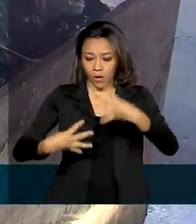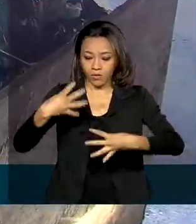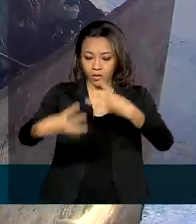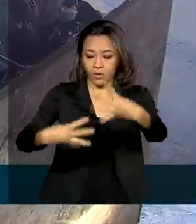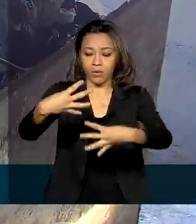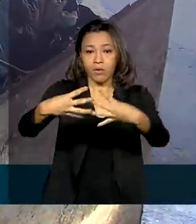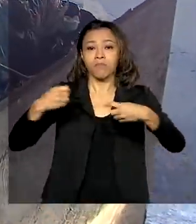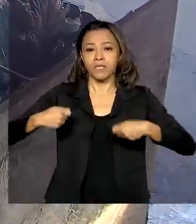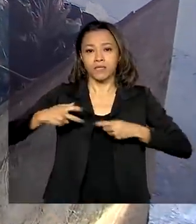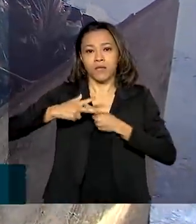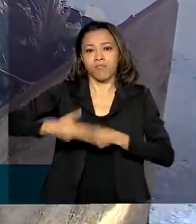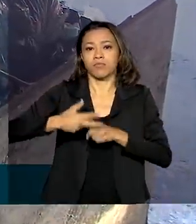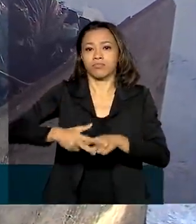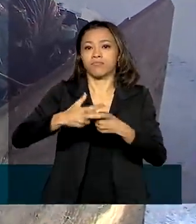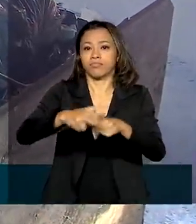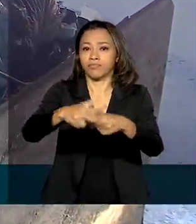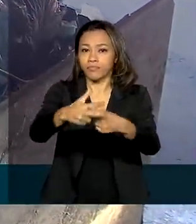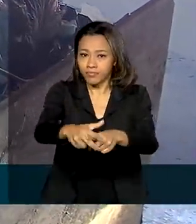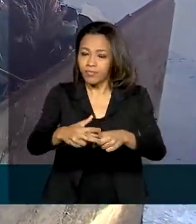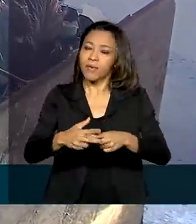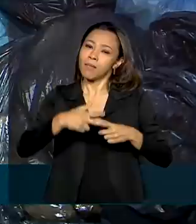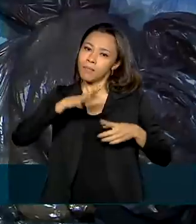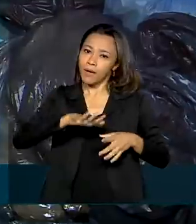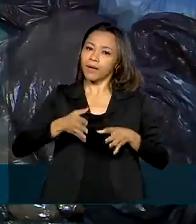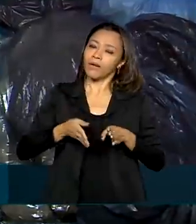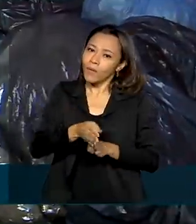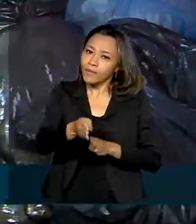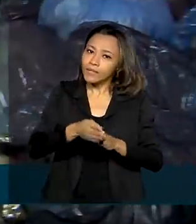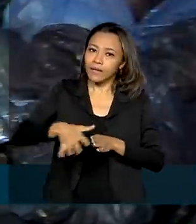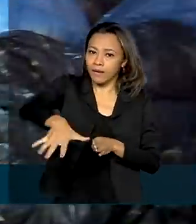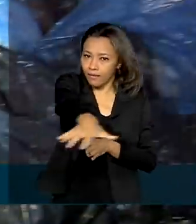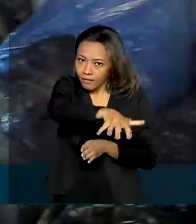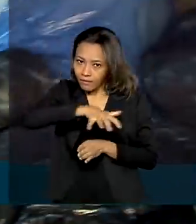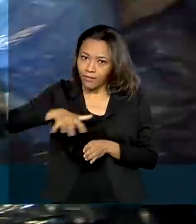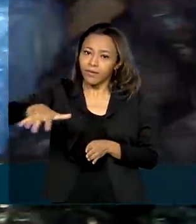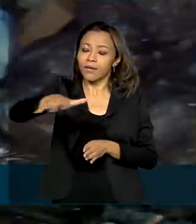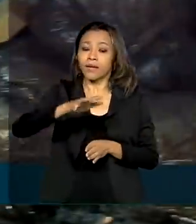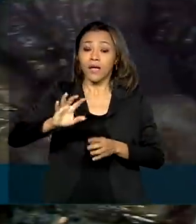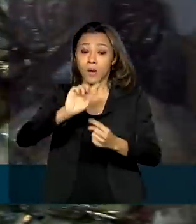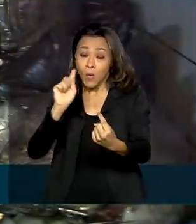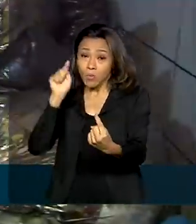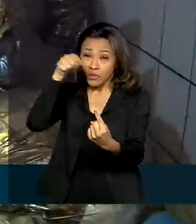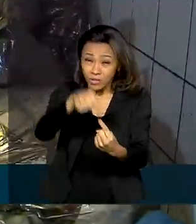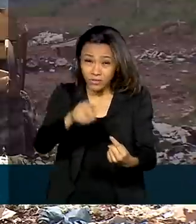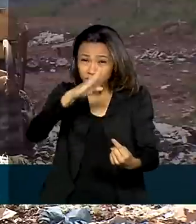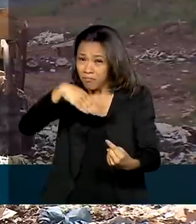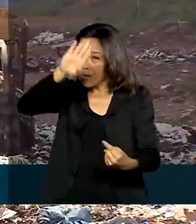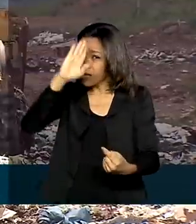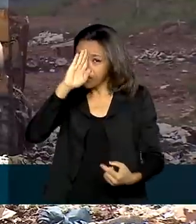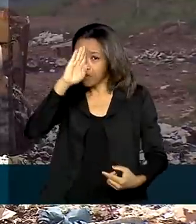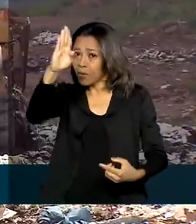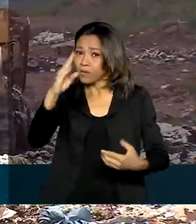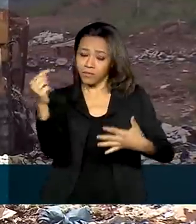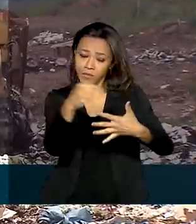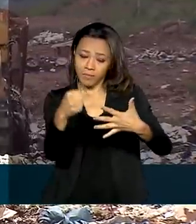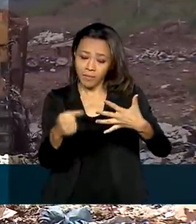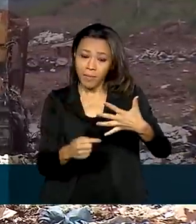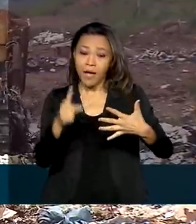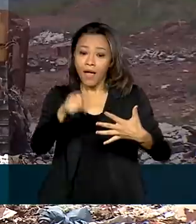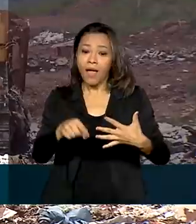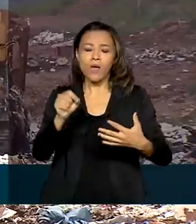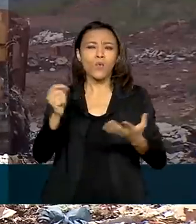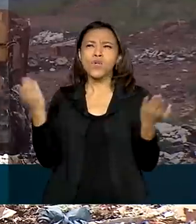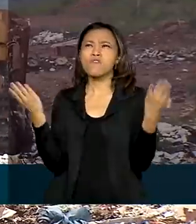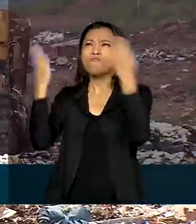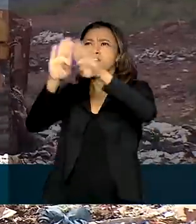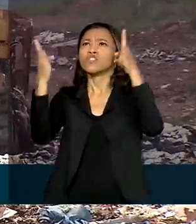para orientar os investimentos no setor. Entre as metas mais importantes estão o encerramento de